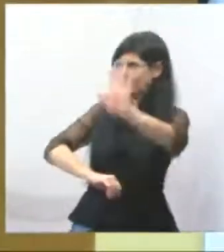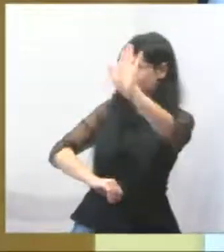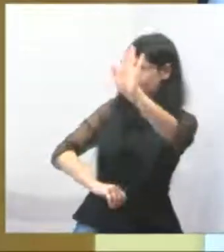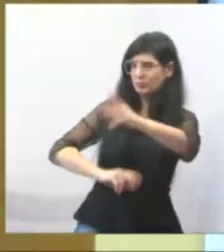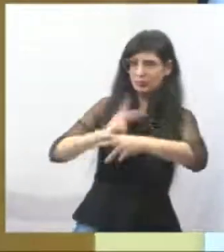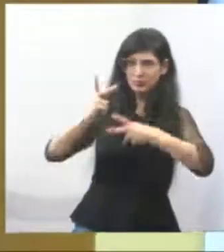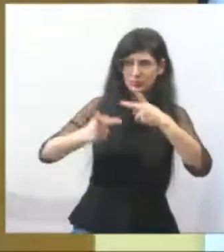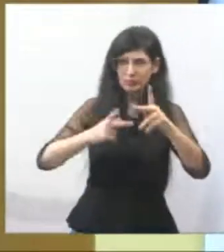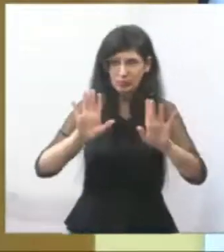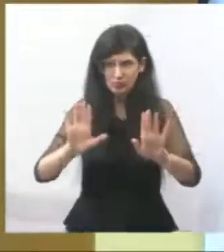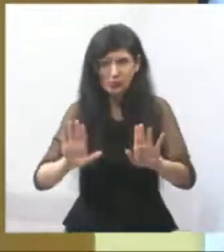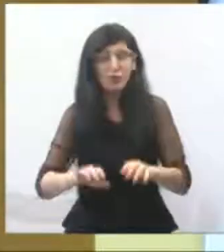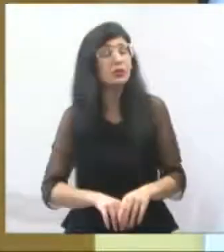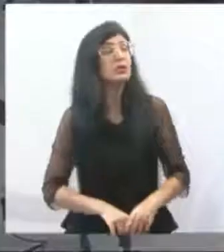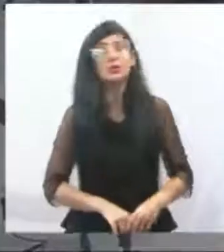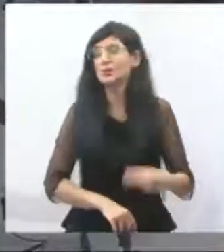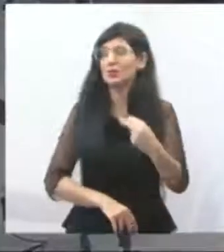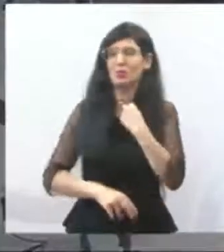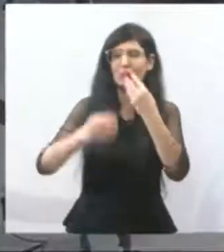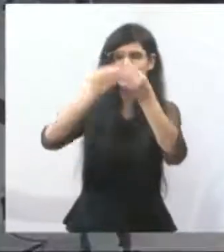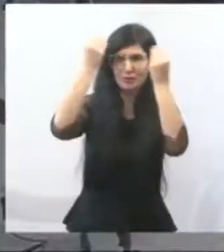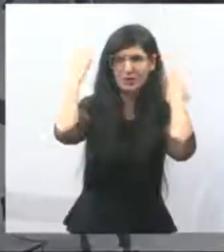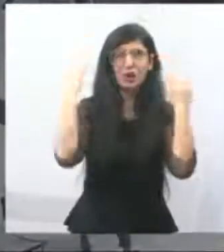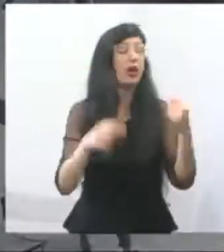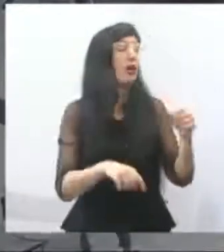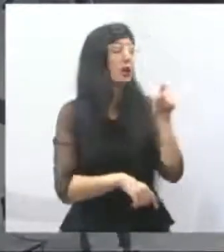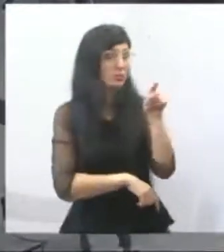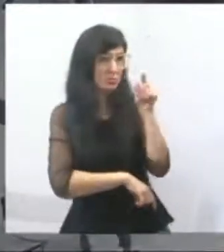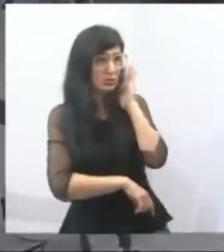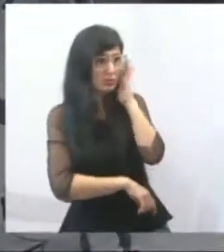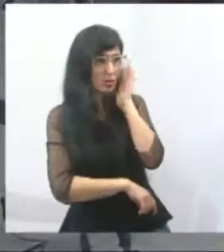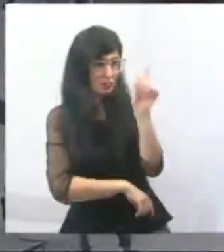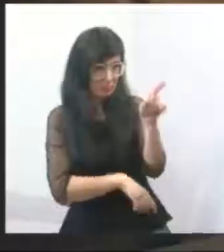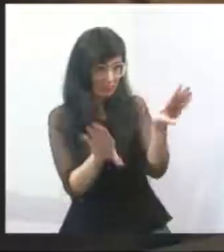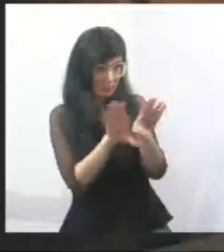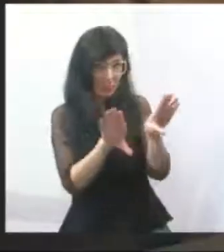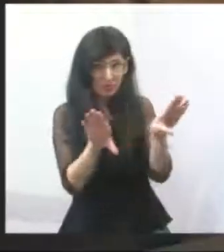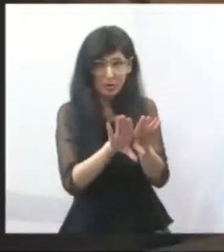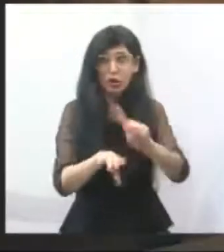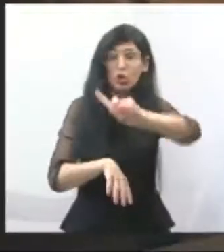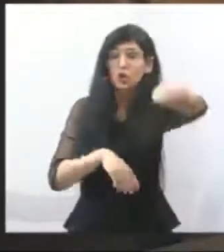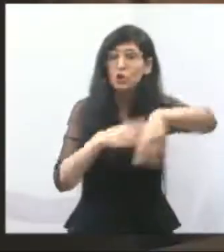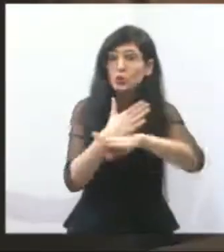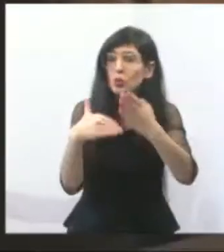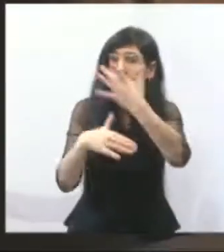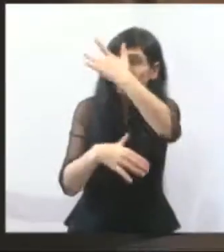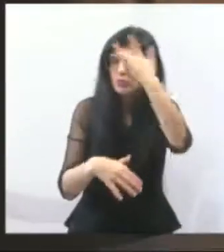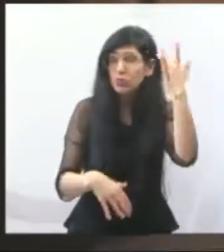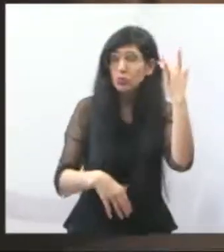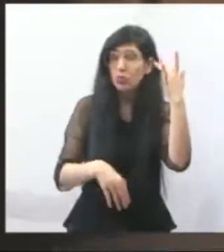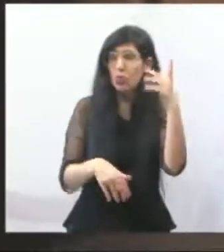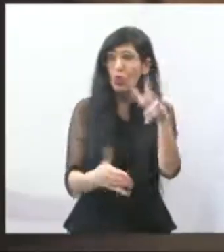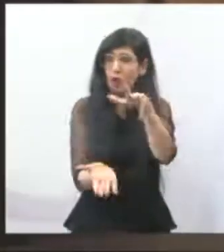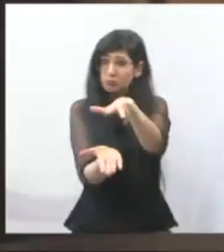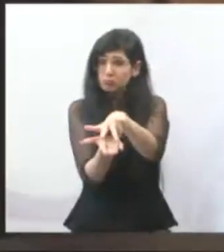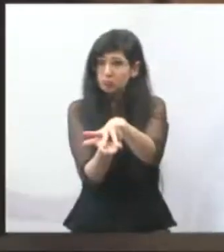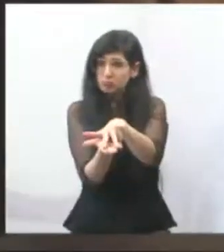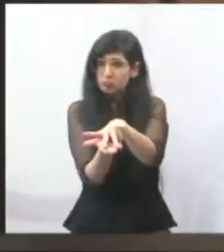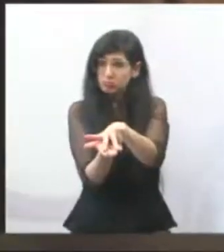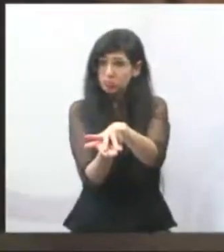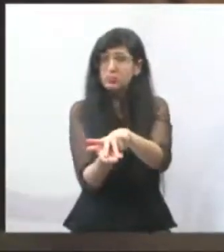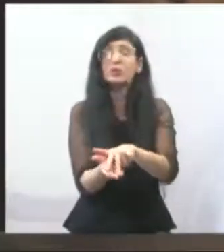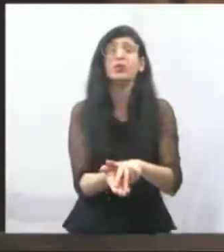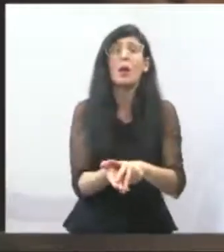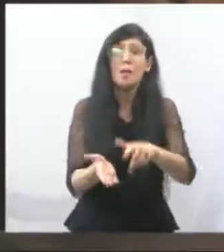mas a gente não pode esquecer, eu tenho certeza que a senhora também tem ciência disso, que todos os pacientes que estão internados, eles saem com